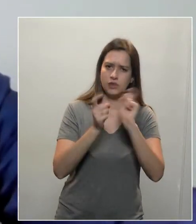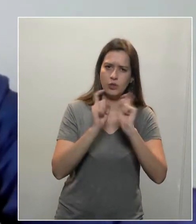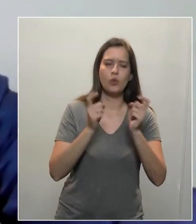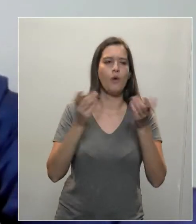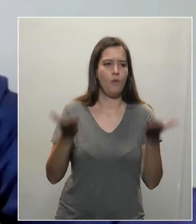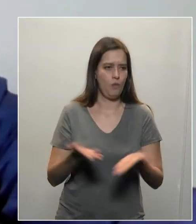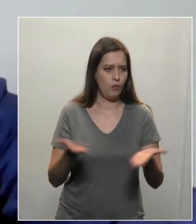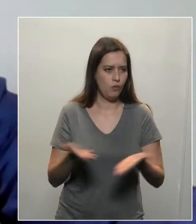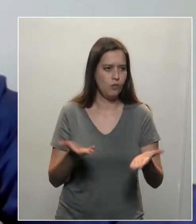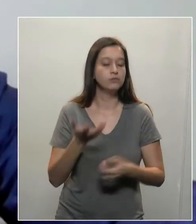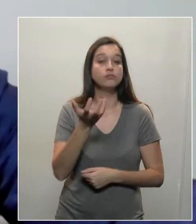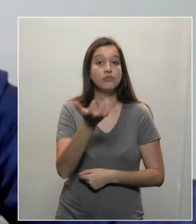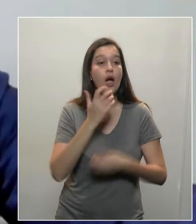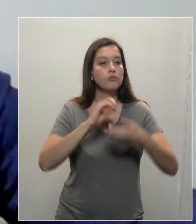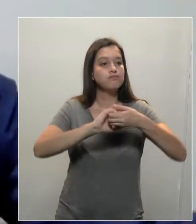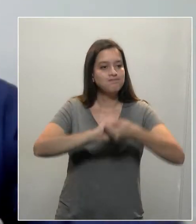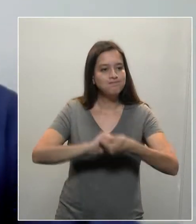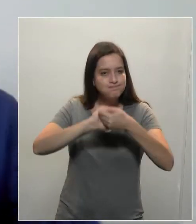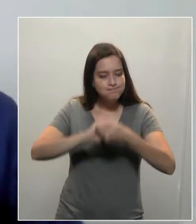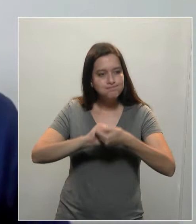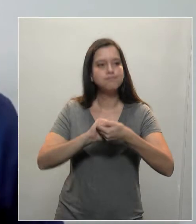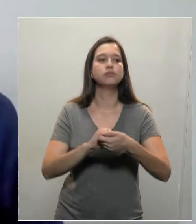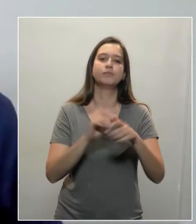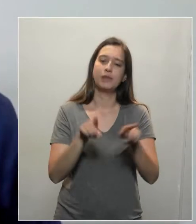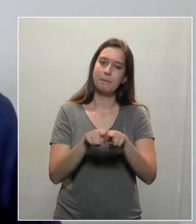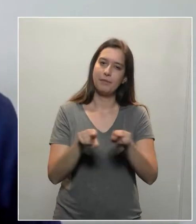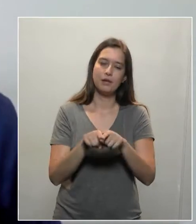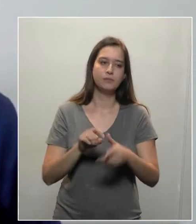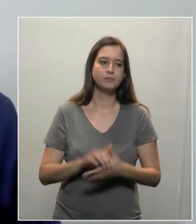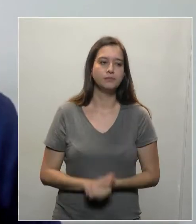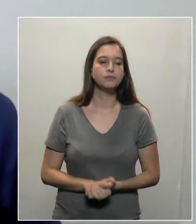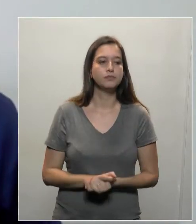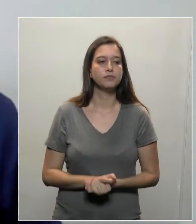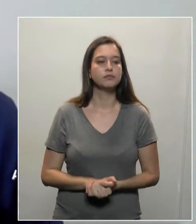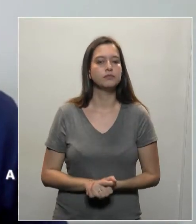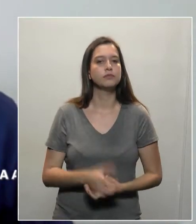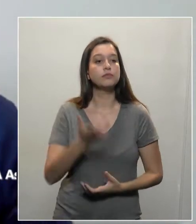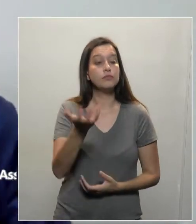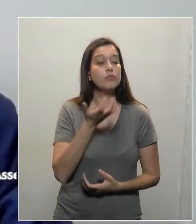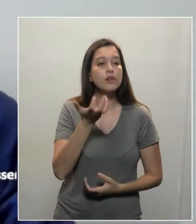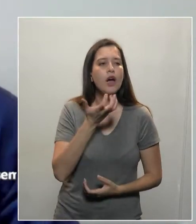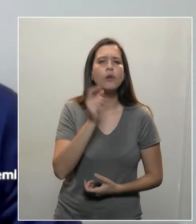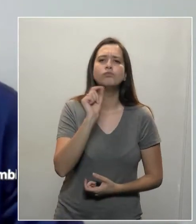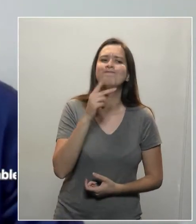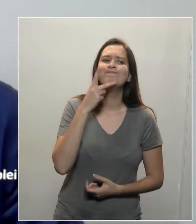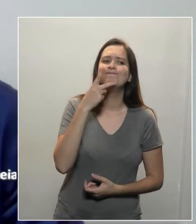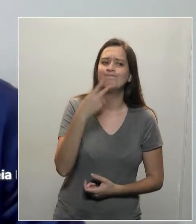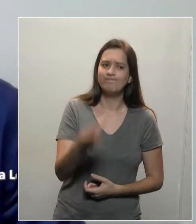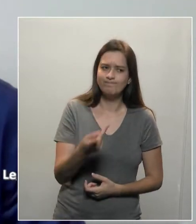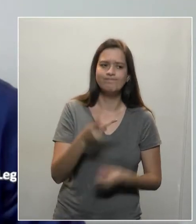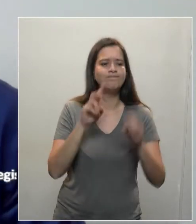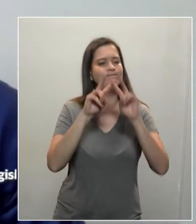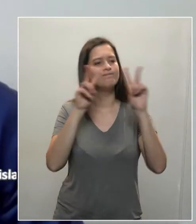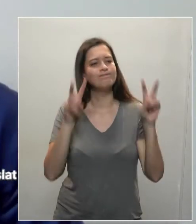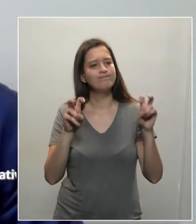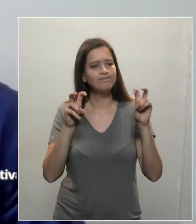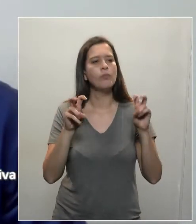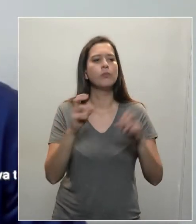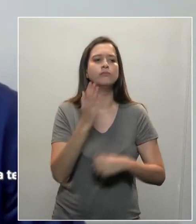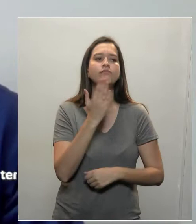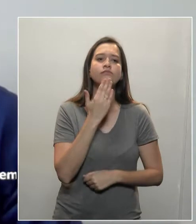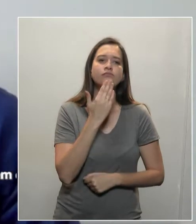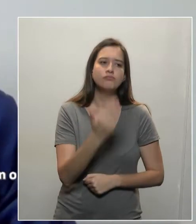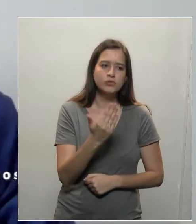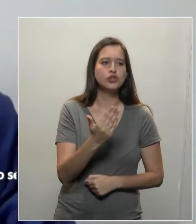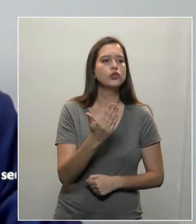cumprimentá-los e quero aqui destacar as reivindicações dos servidores do